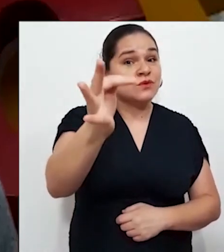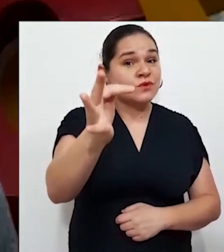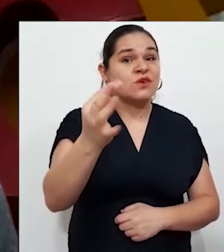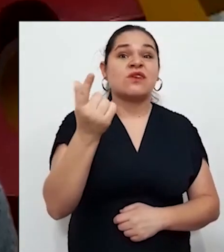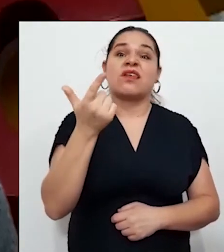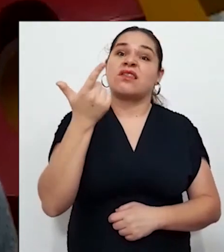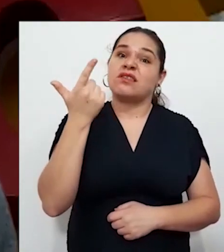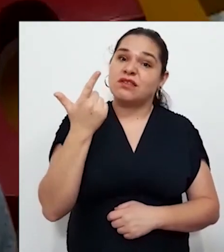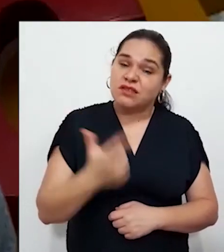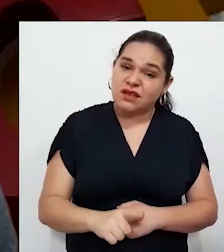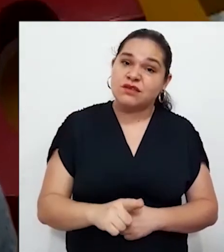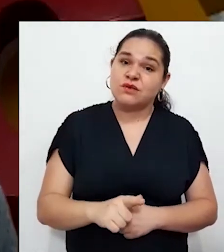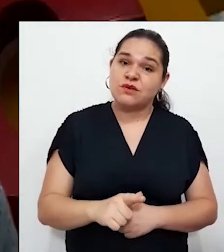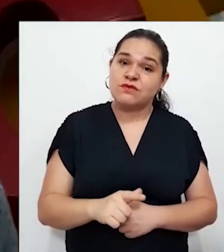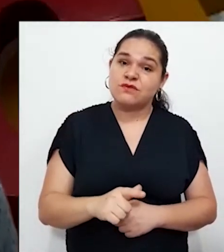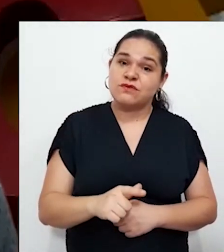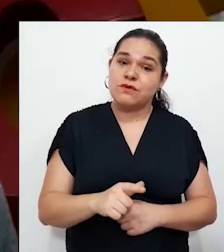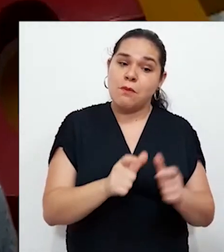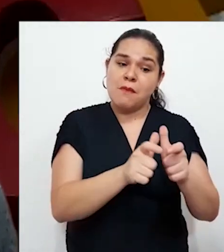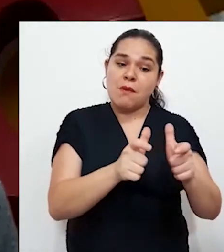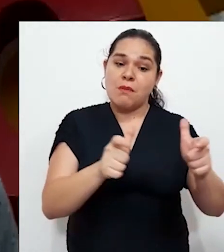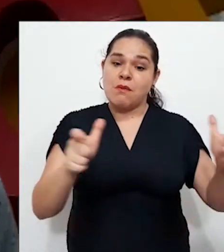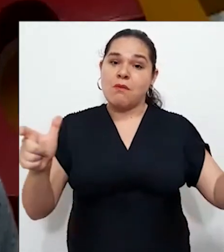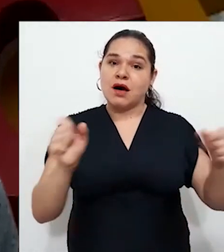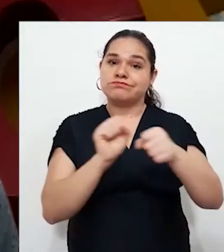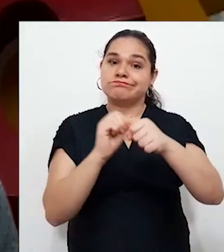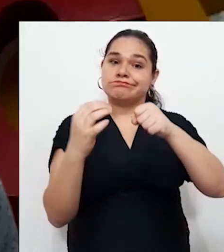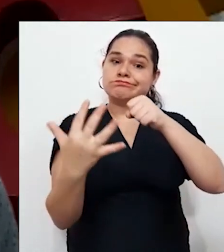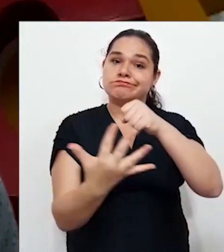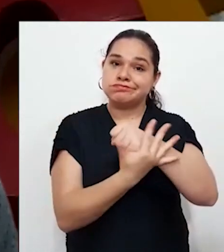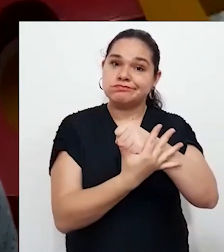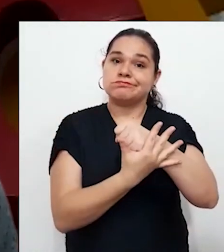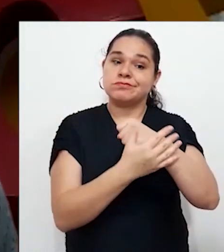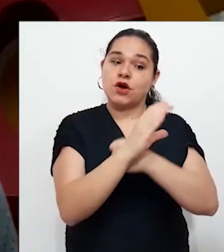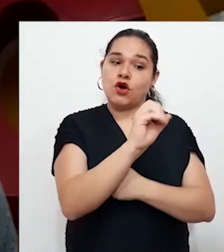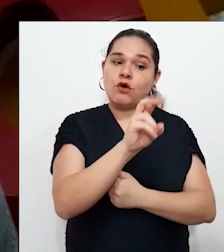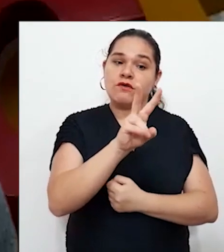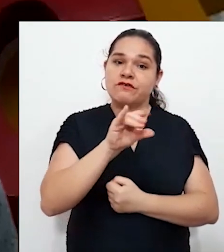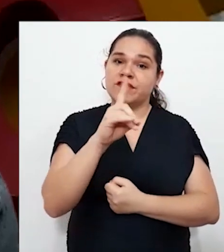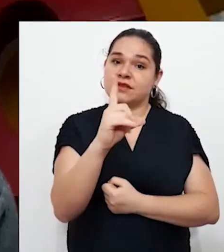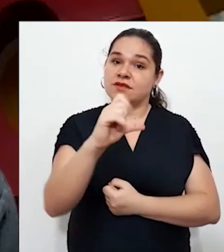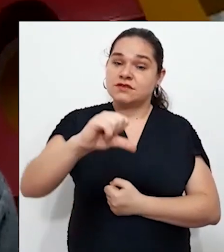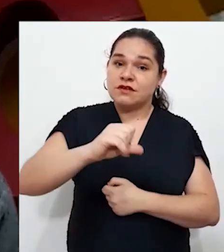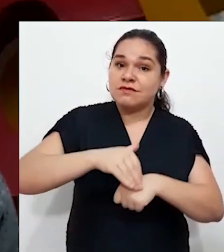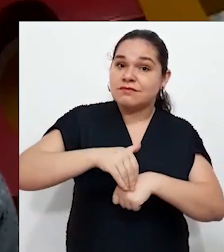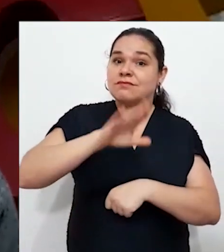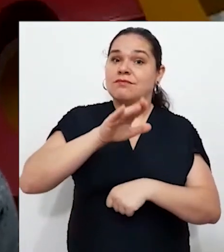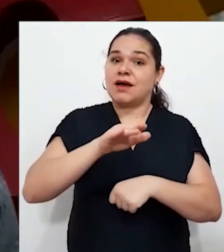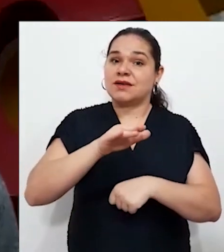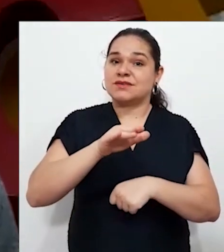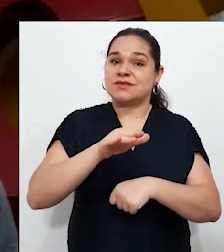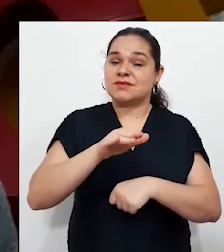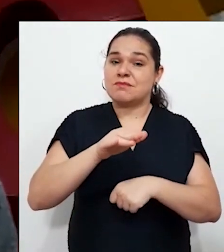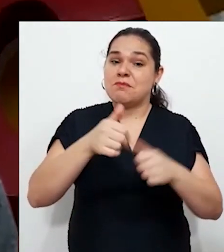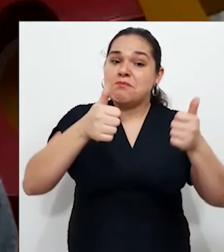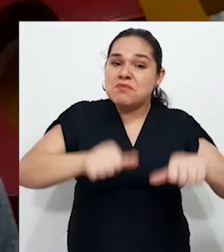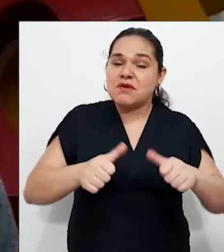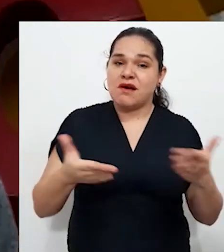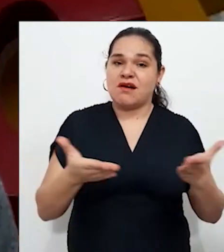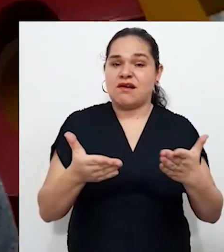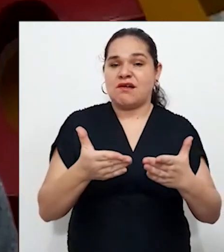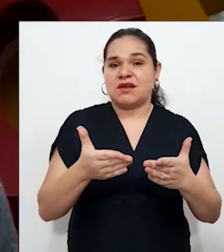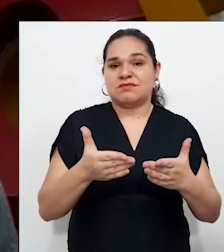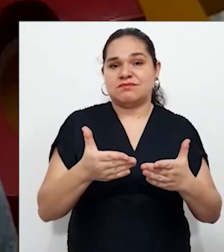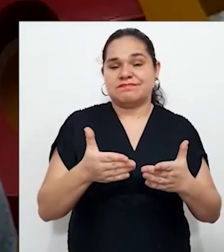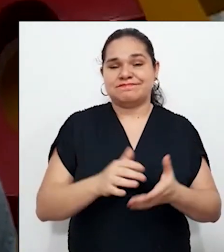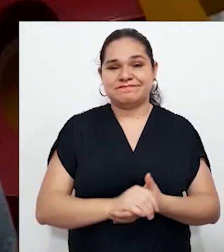onda de Covid-19 e uma pandemia maior ainda do que já tivemos nesse ano. Um